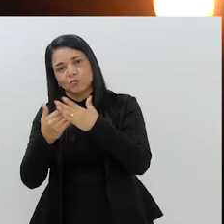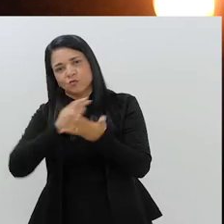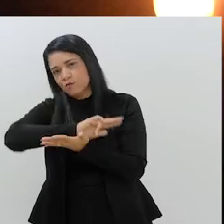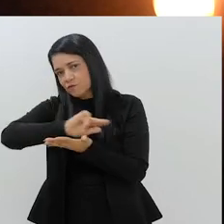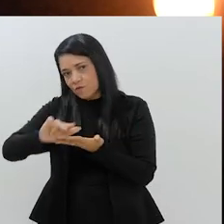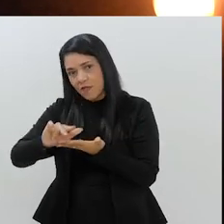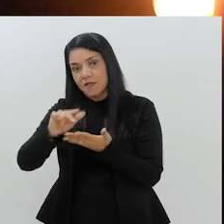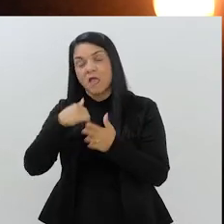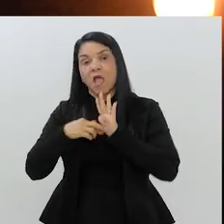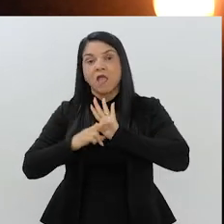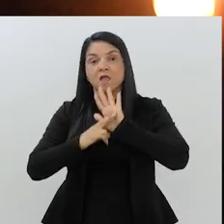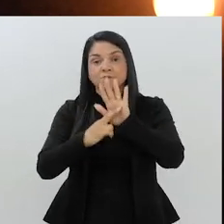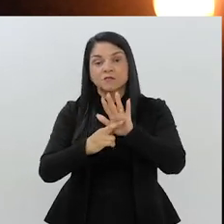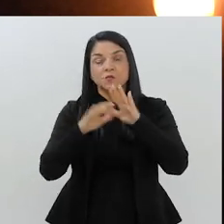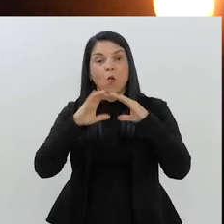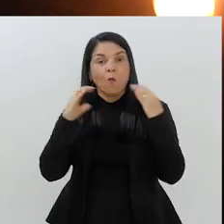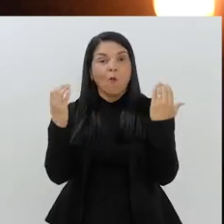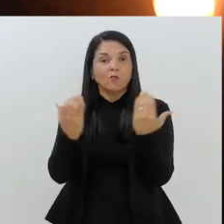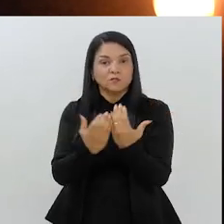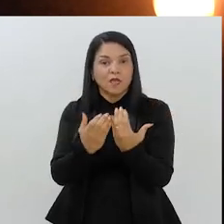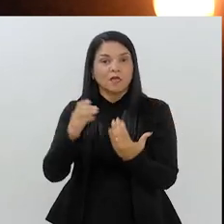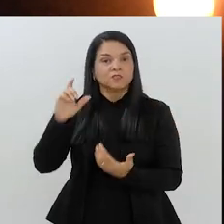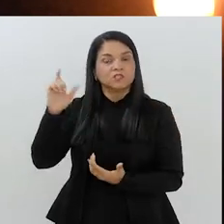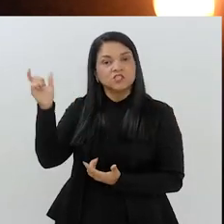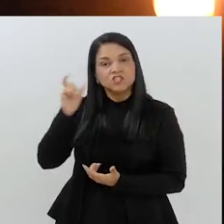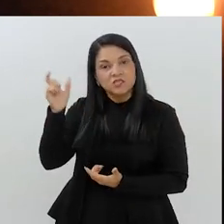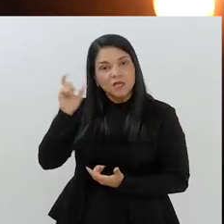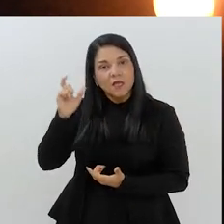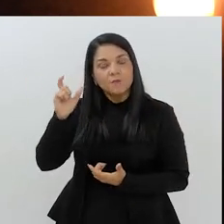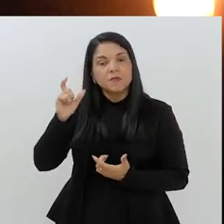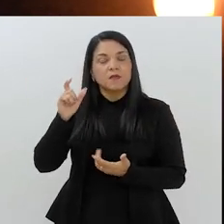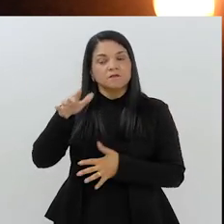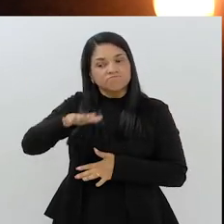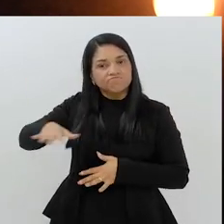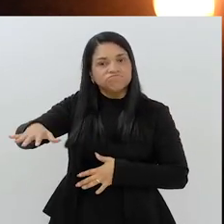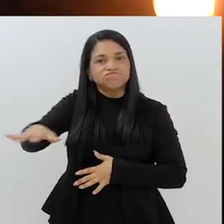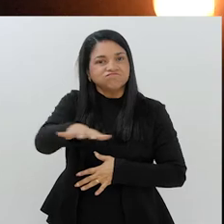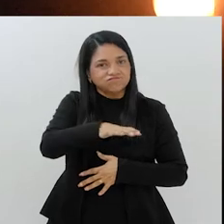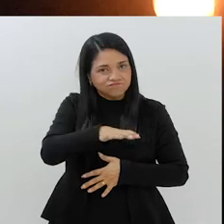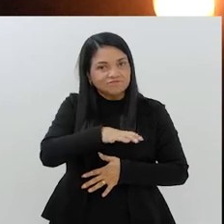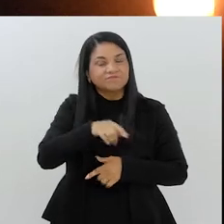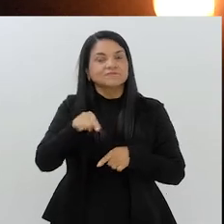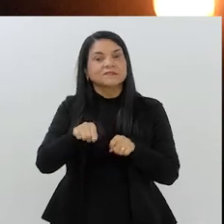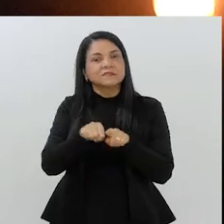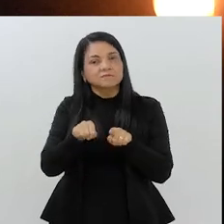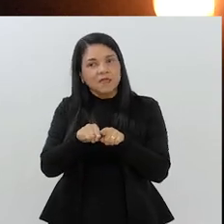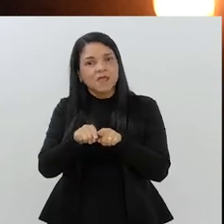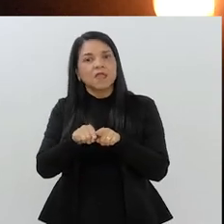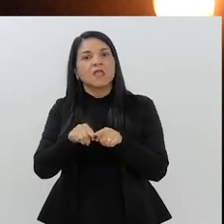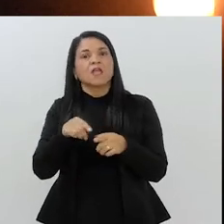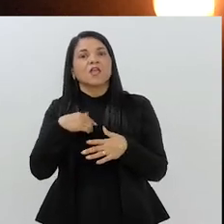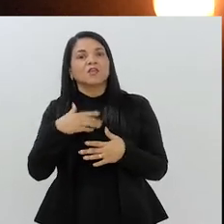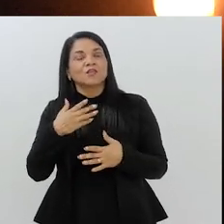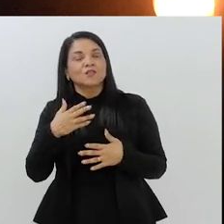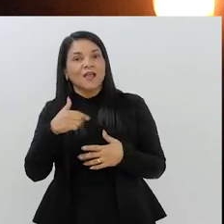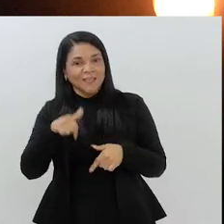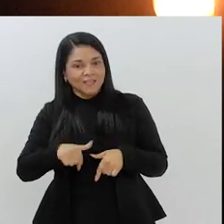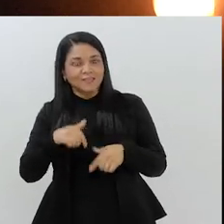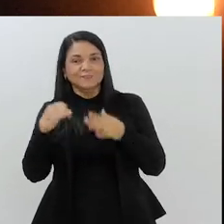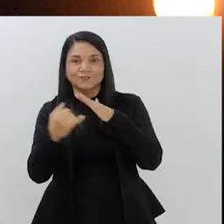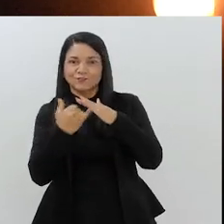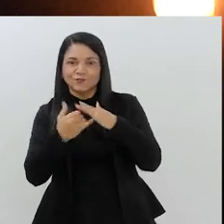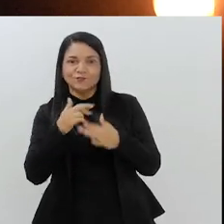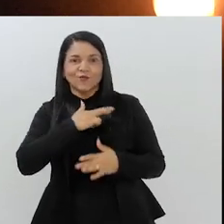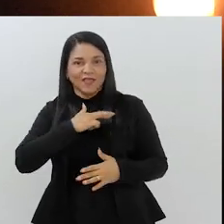instituições em geral. Represento a nossa comunidade em diferentes espaços, inclusive, com muito